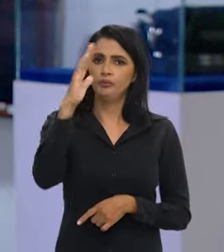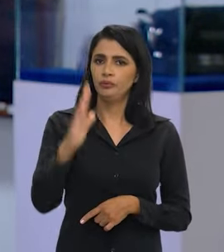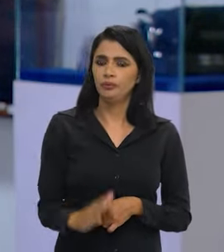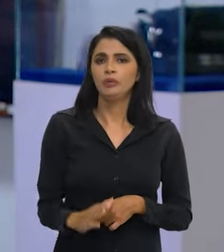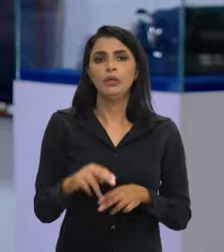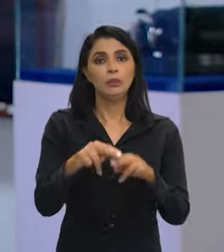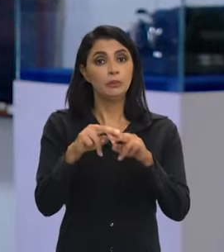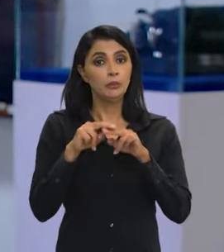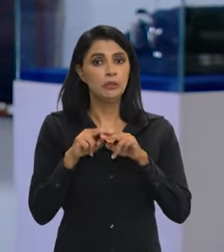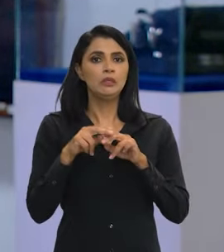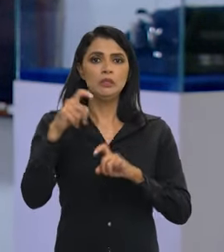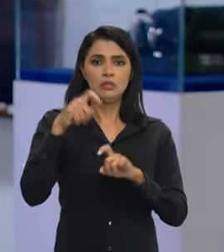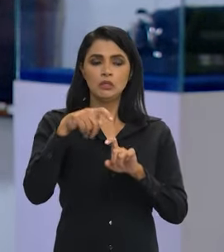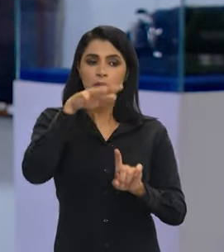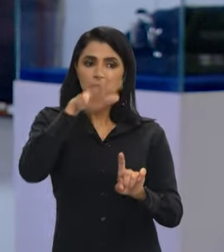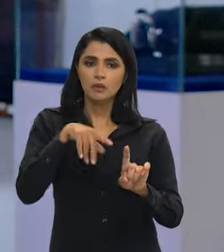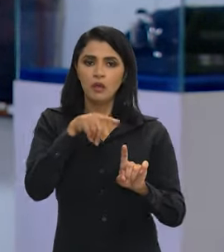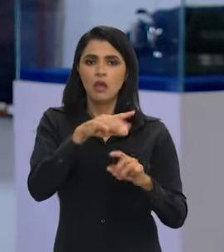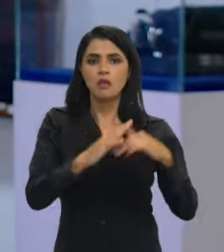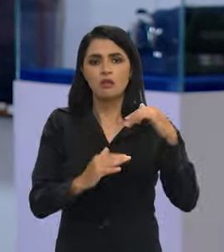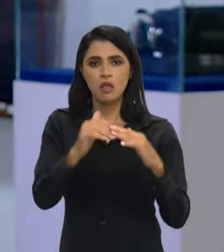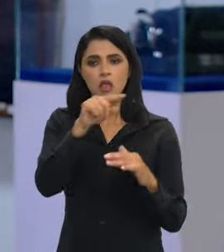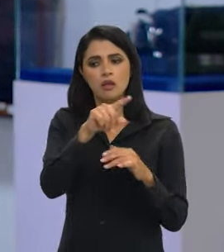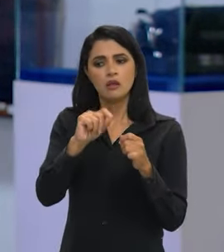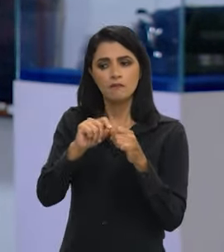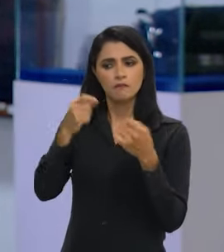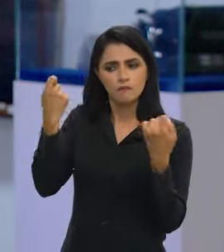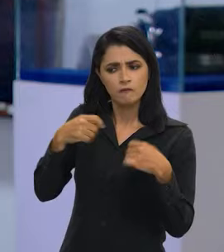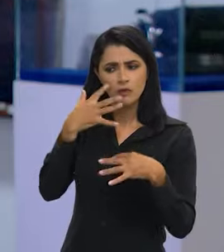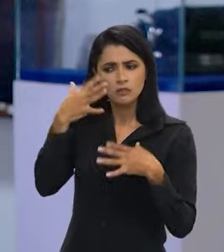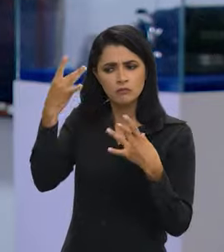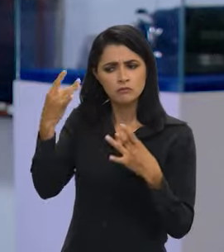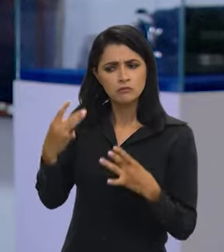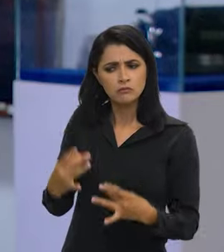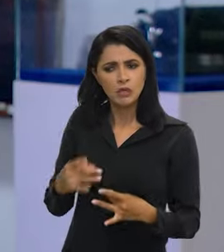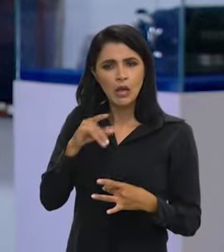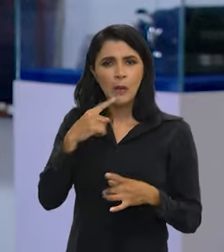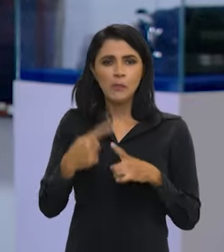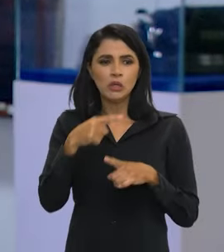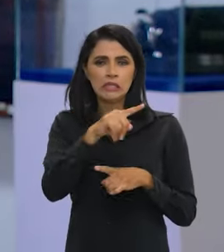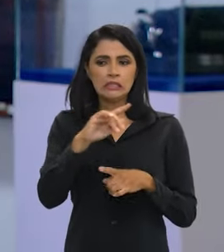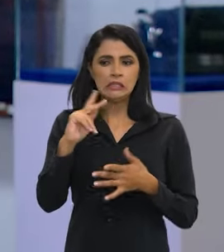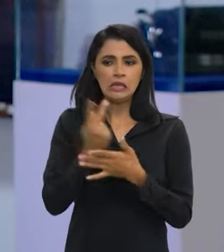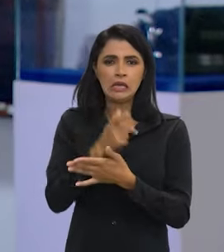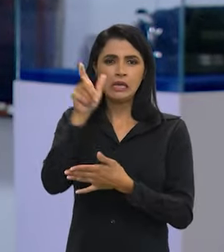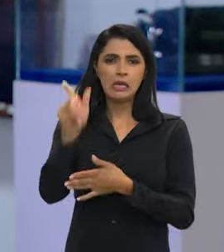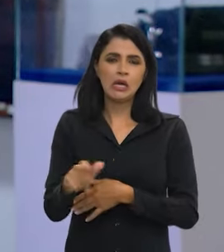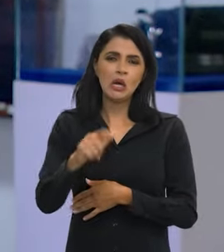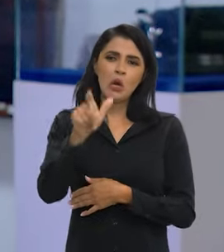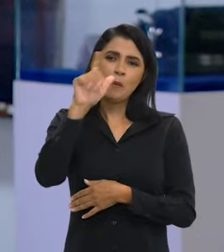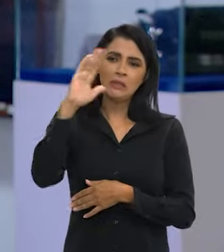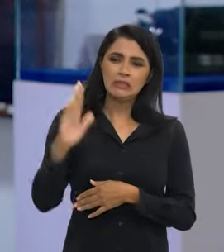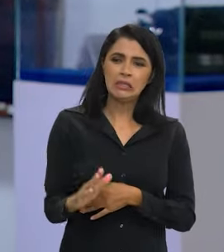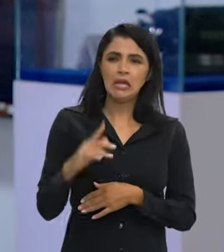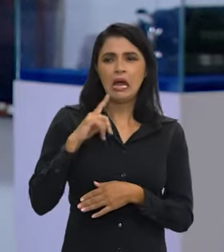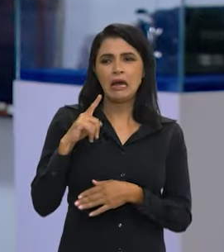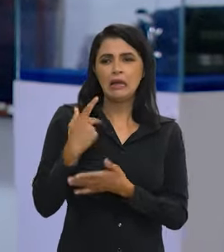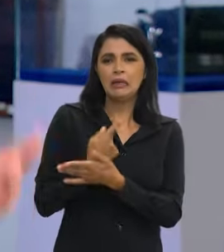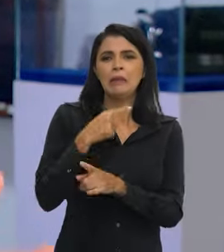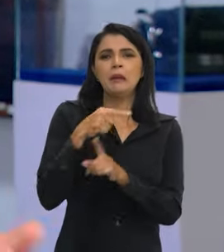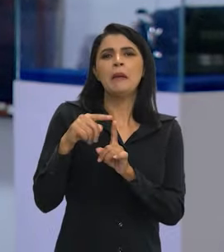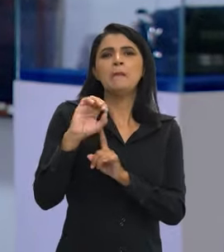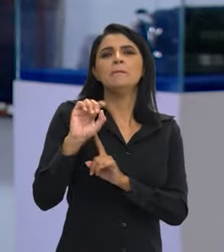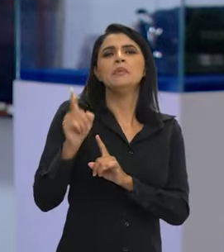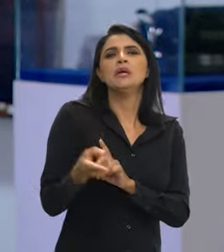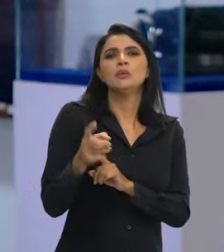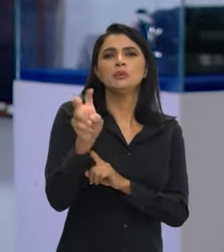uma perícia mais... A gente tem que dar condições do perito de fazer uma perícia bem feita. Porque quando a erra com aquele brasileiro, ah, erramos só um 0